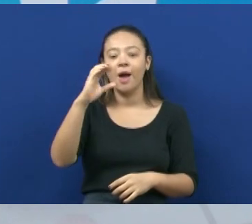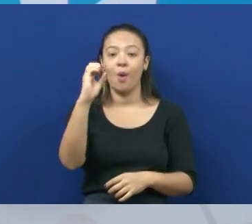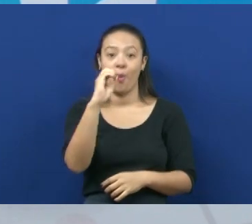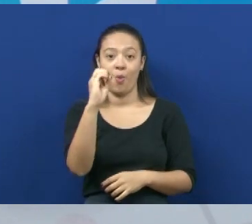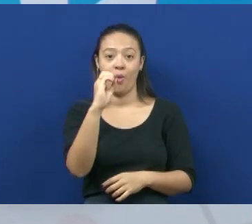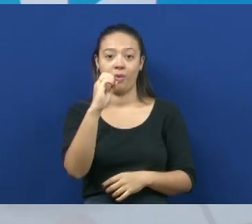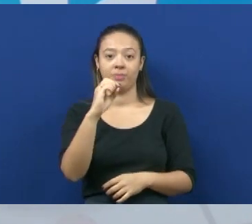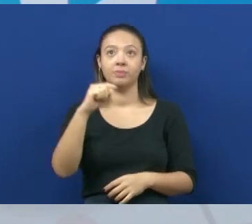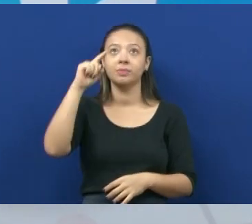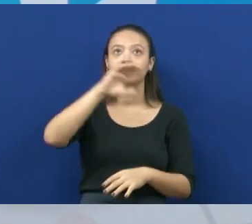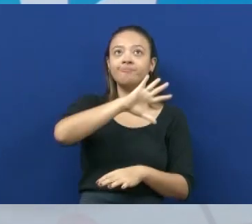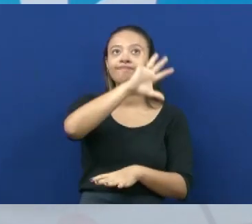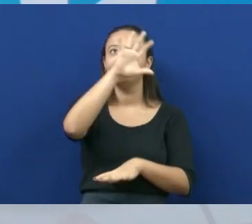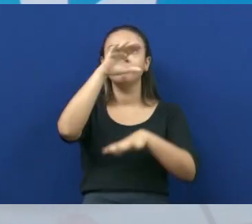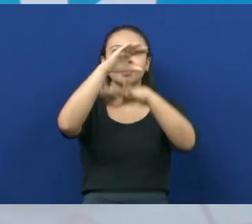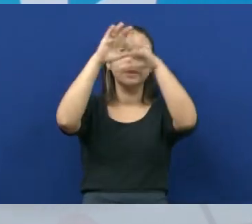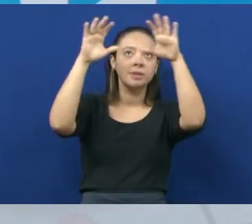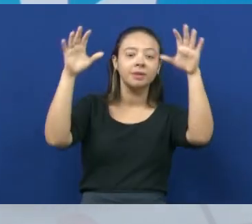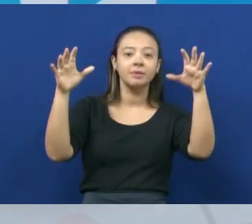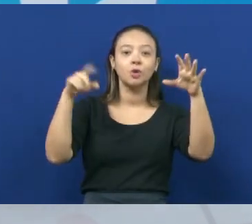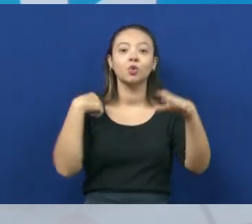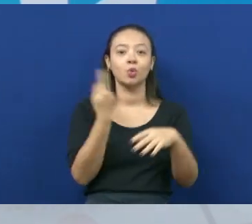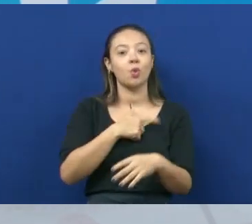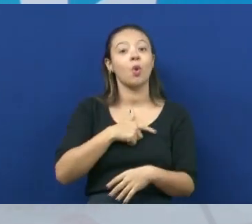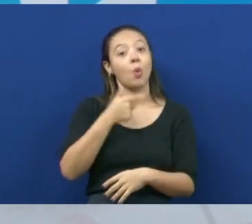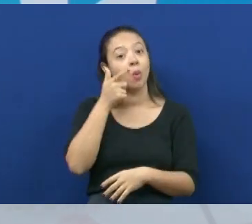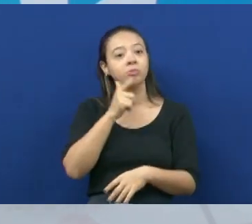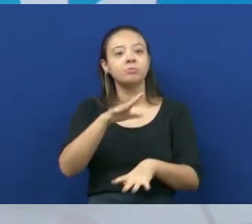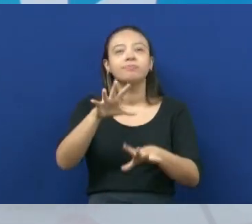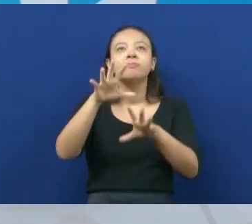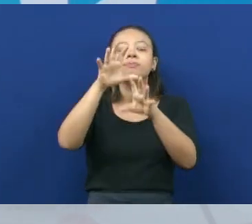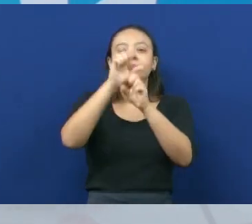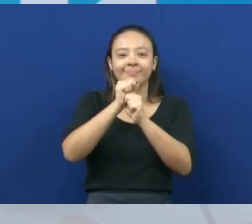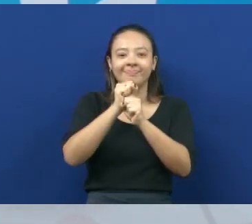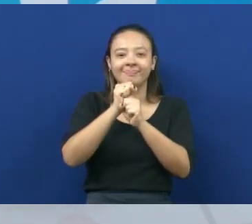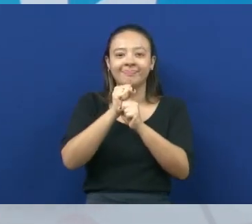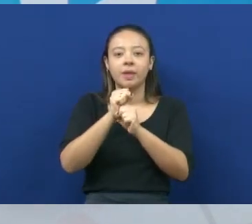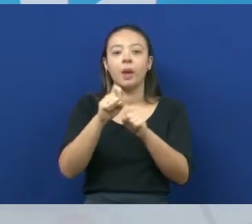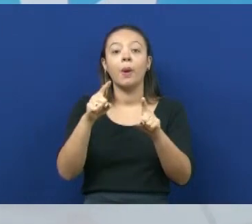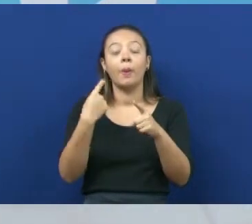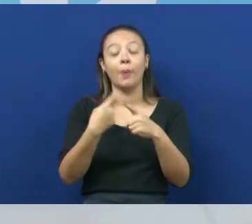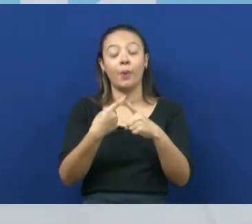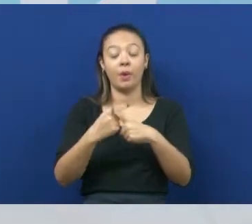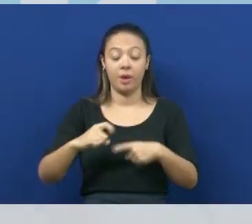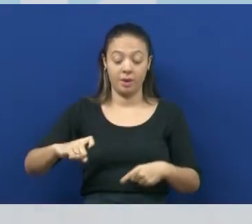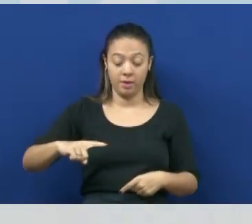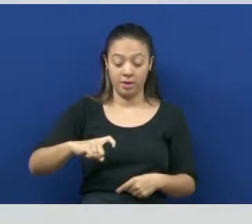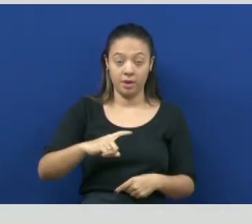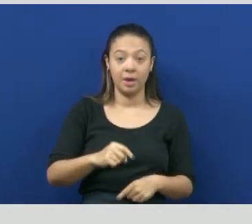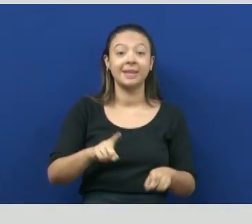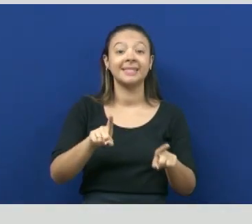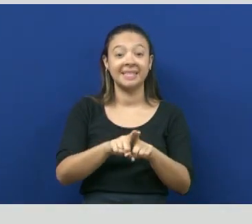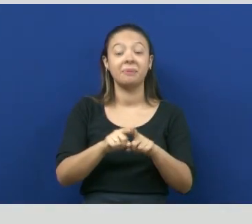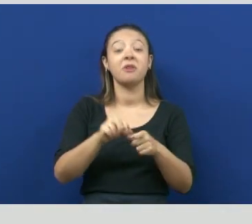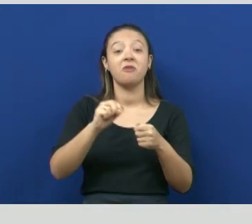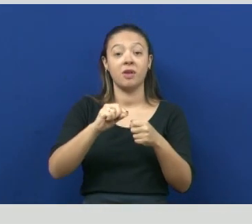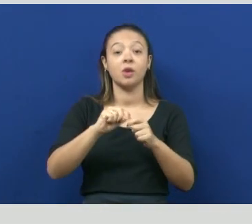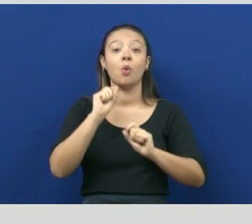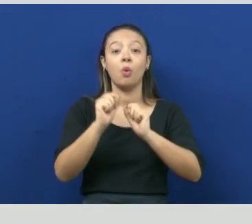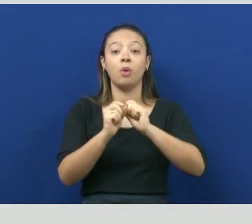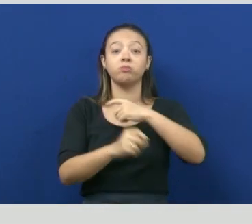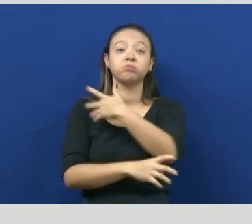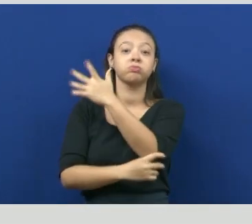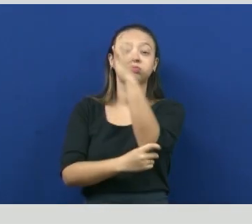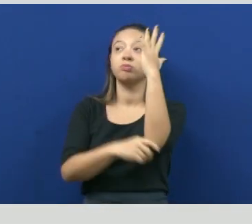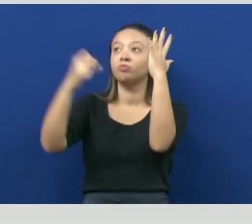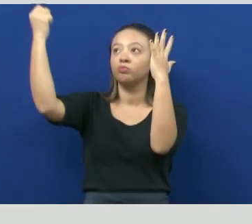porque elas realizam a fotossíntese e elas são a maioria no ambiente. Não são bem